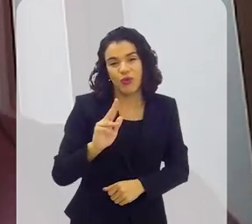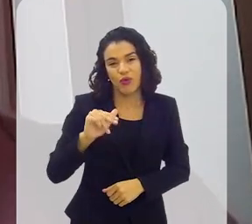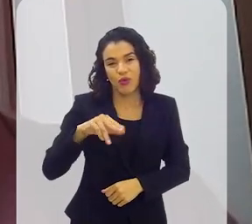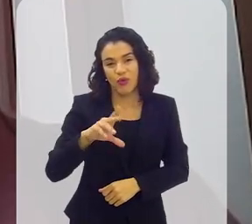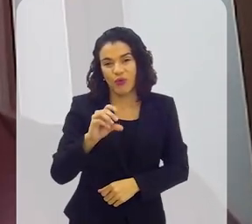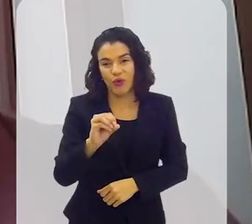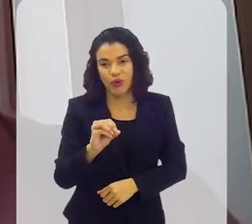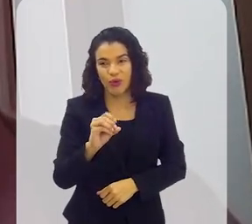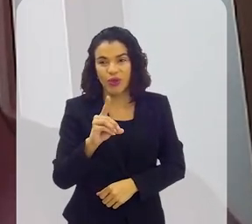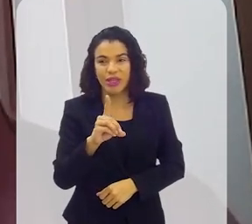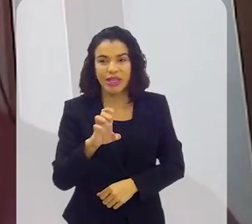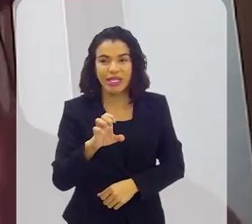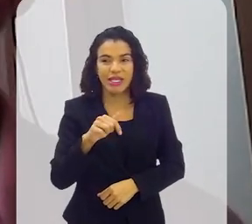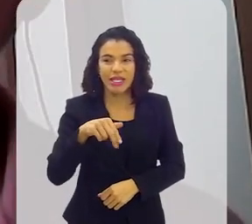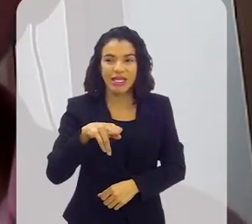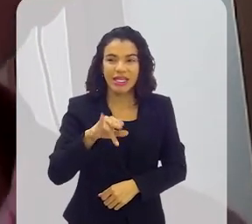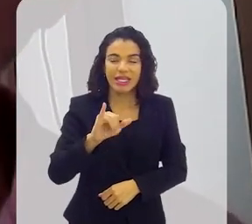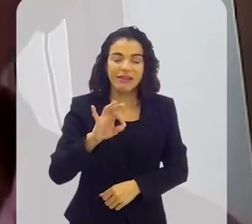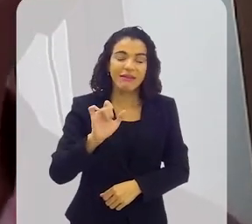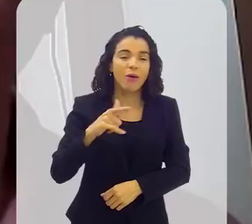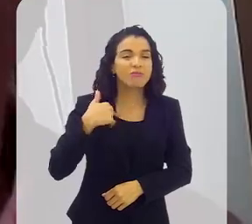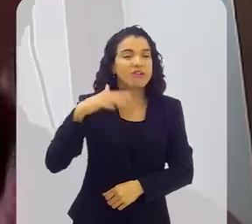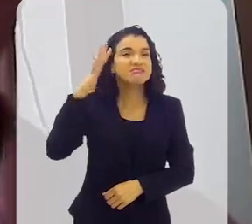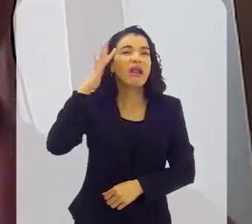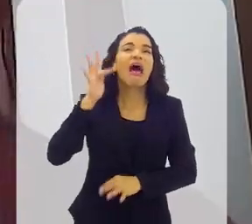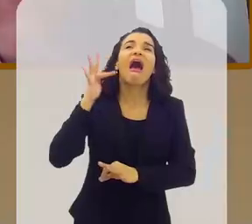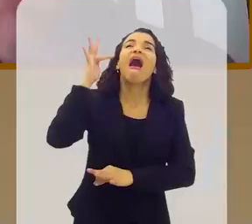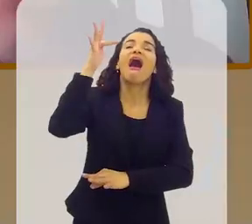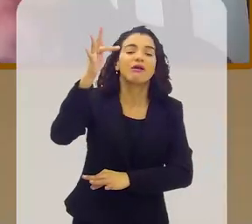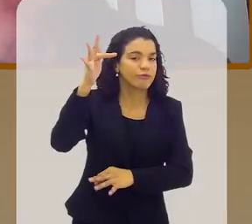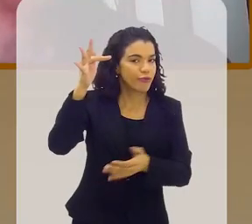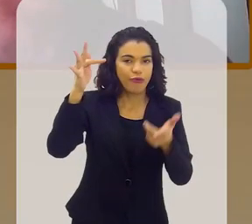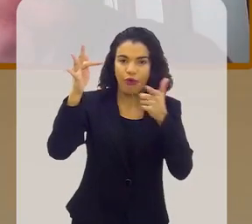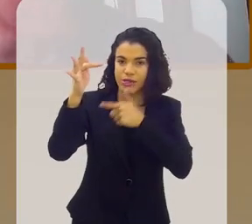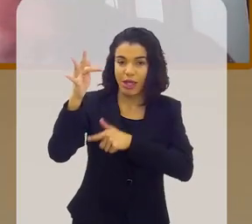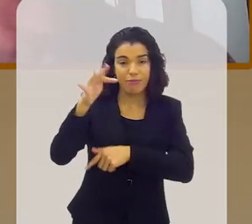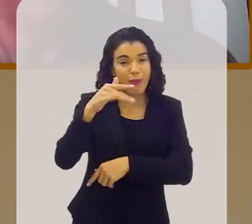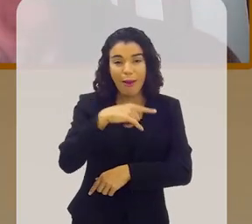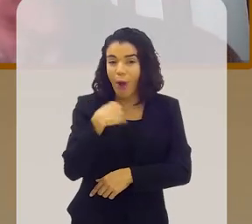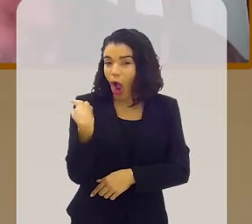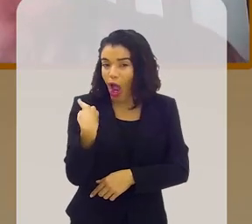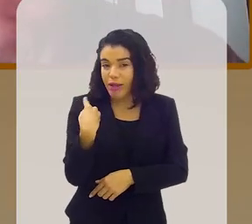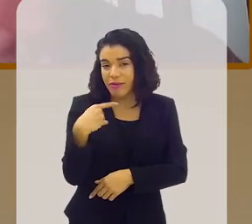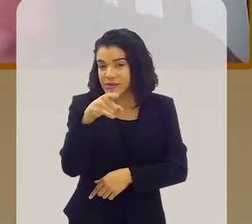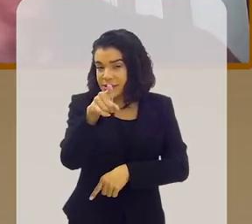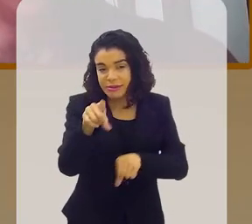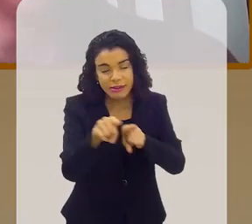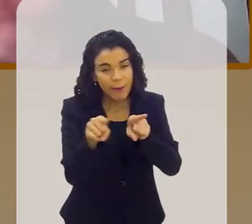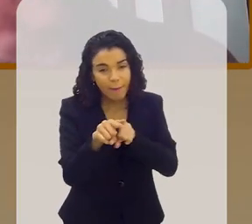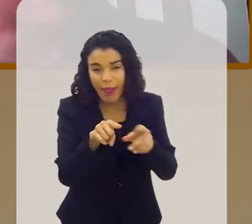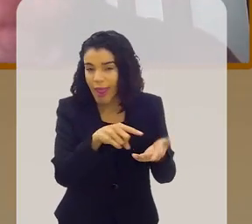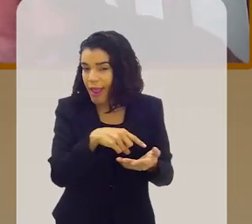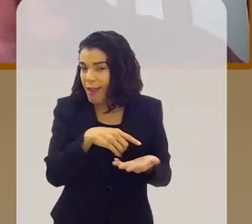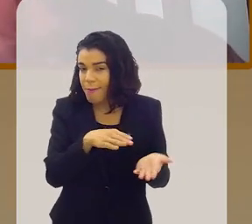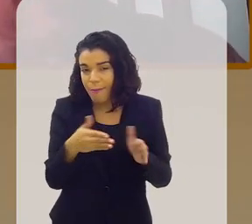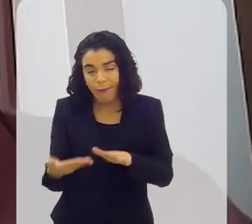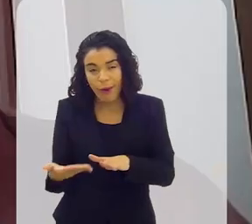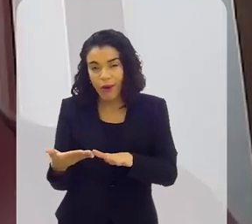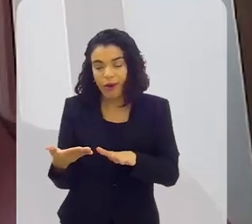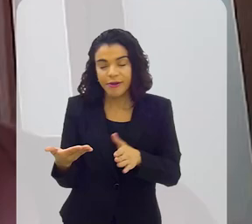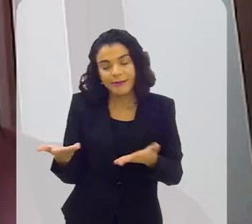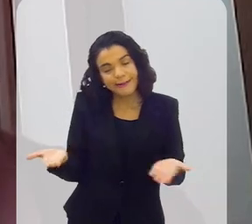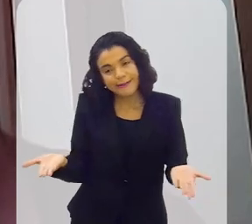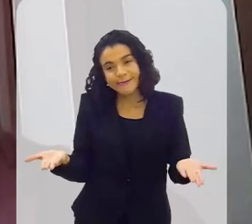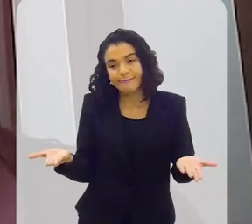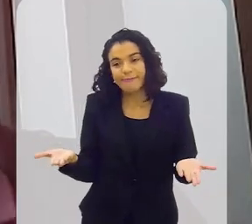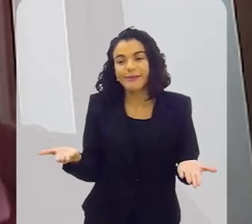Porque não tem como você esperar, não, em 2000 eu vou fazer. Não vai, porque as pessoas morrem. Você também morre, então você tem que fazer logo.